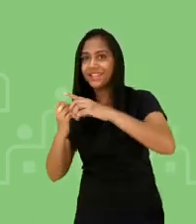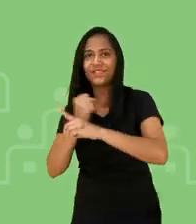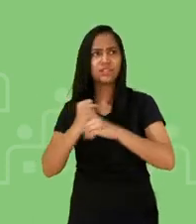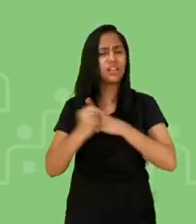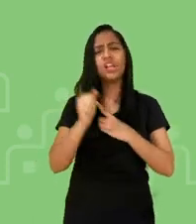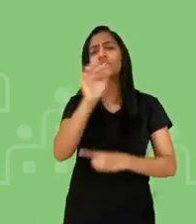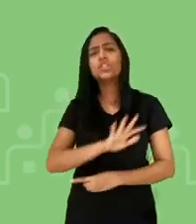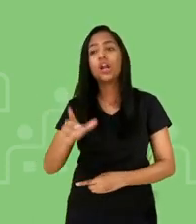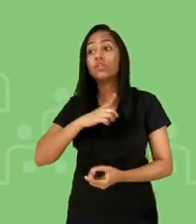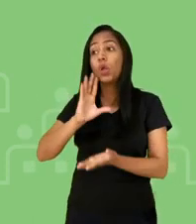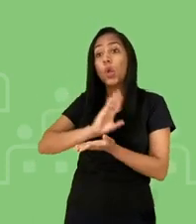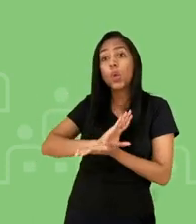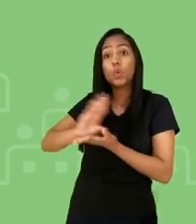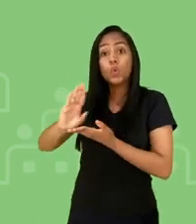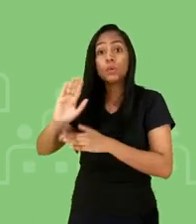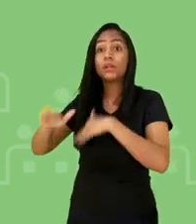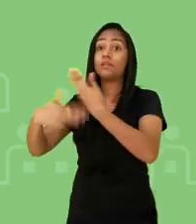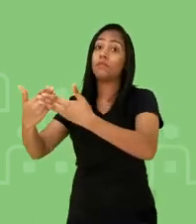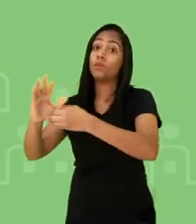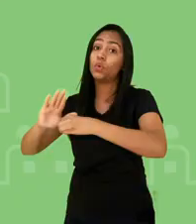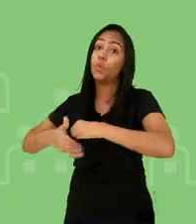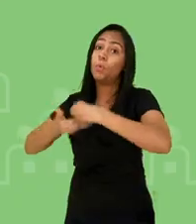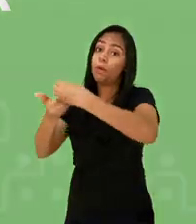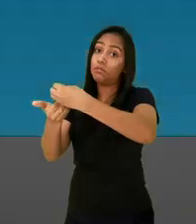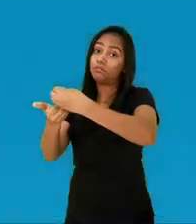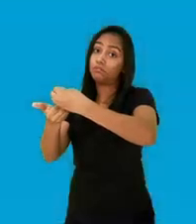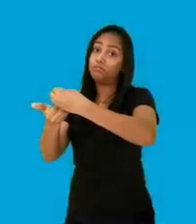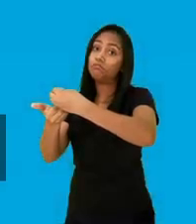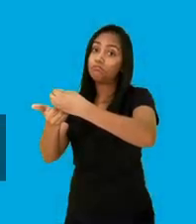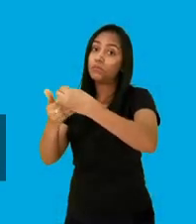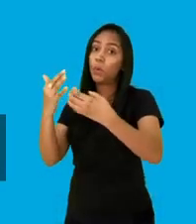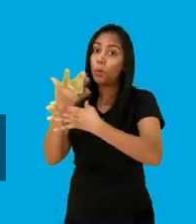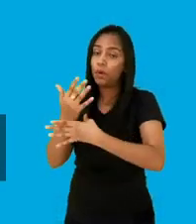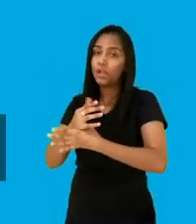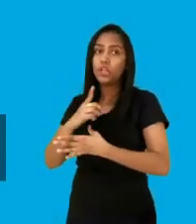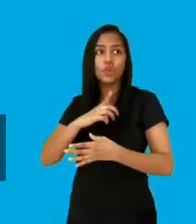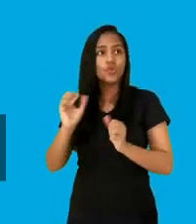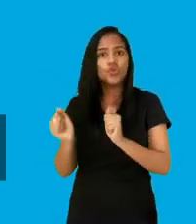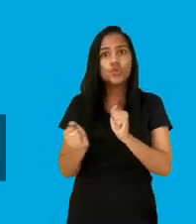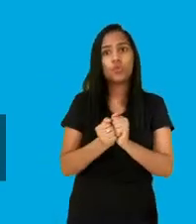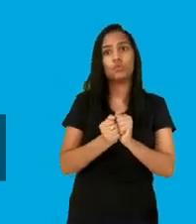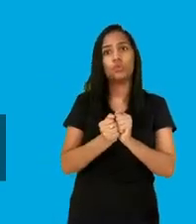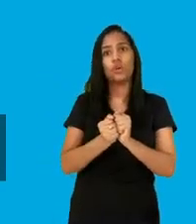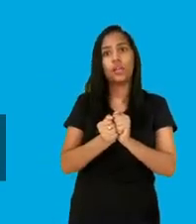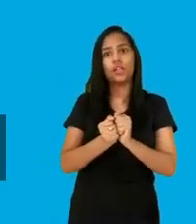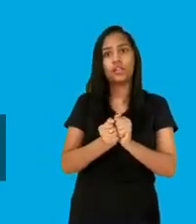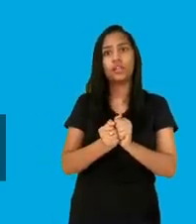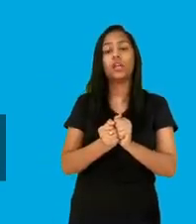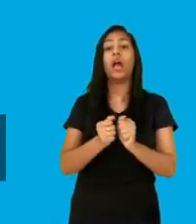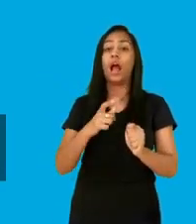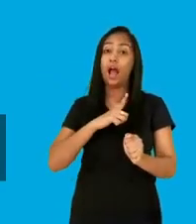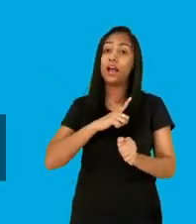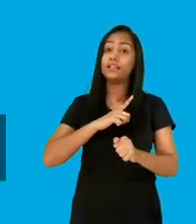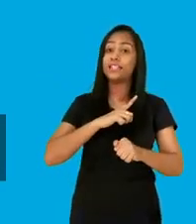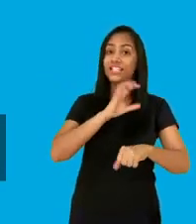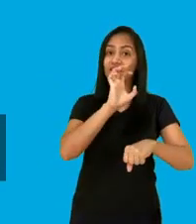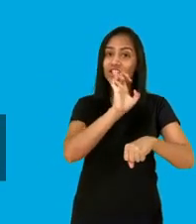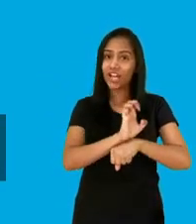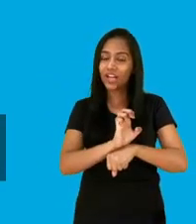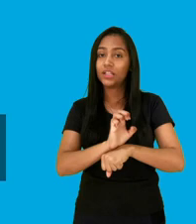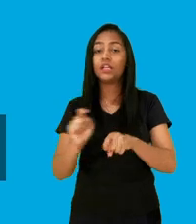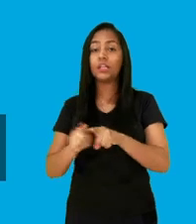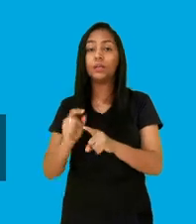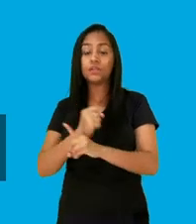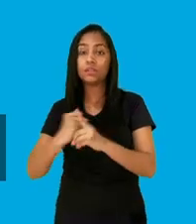tecnologias digitais para gerar emprego e renda na cidade. O sexto objetivo busca incentivar e sugerir mecanismos